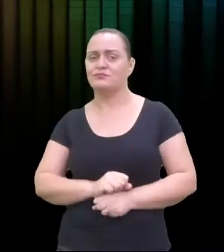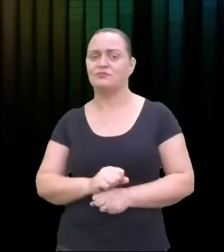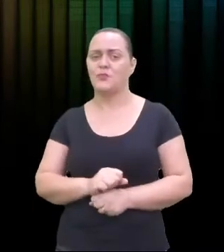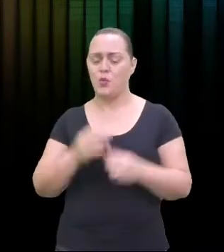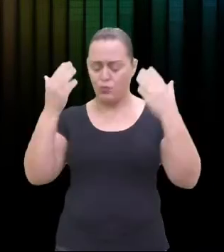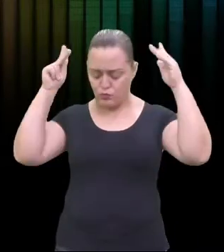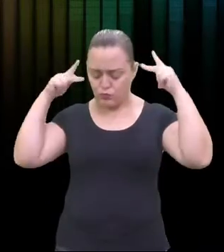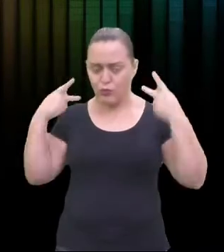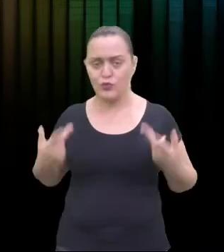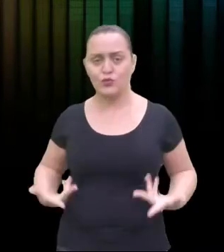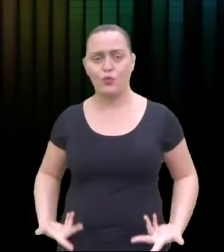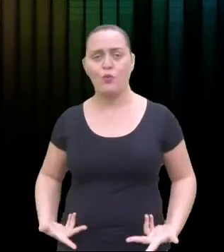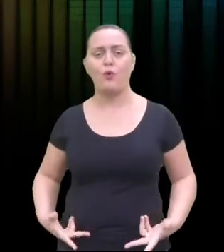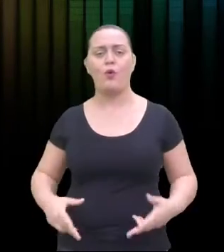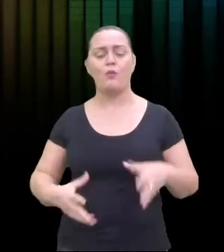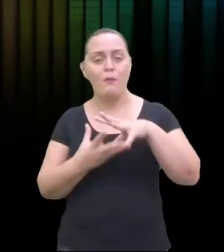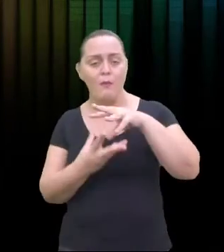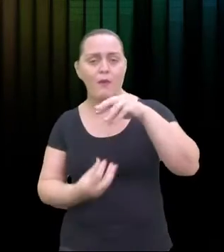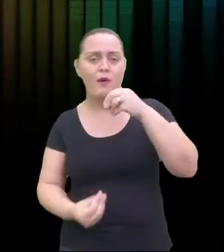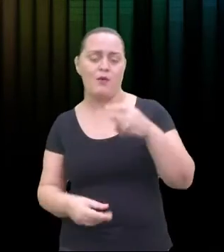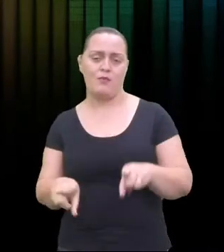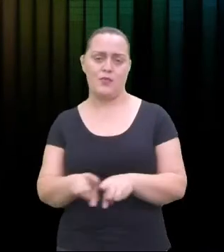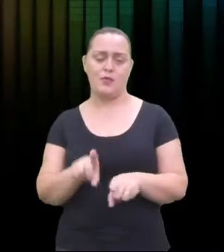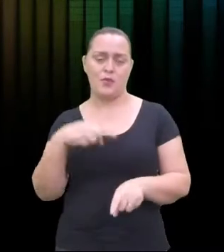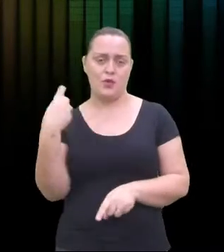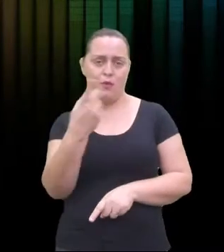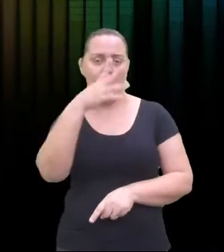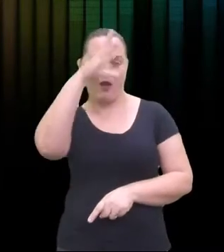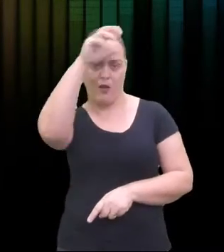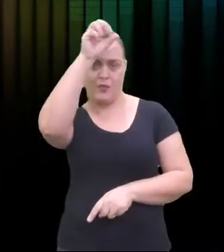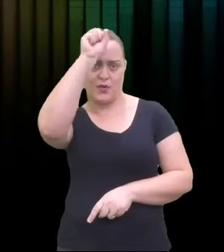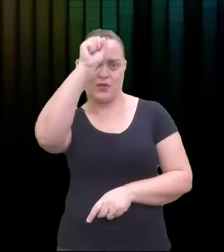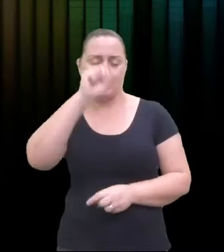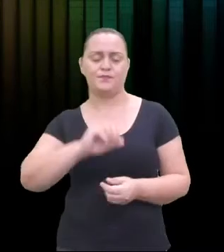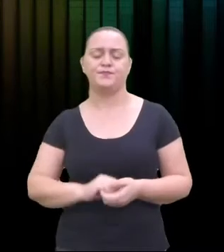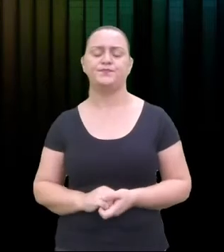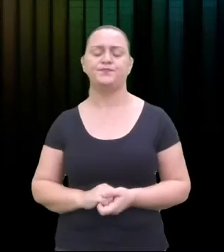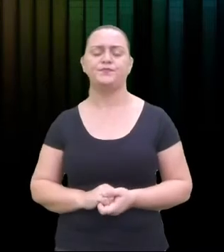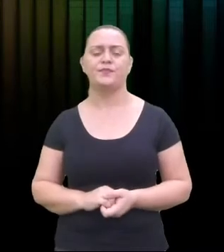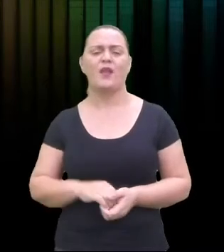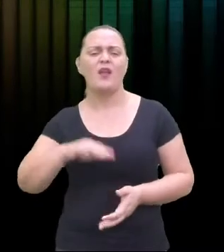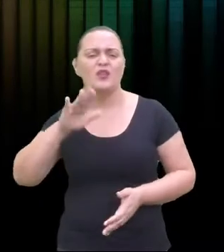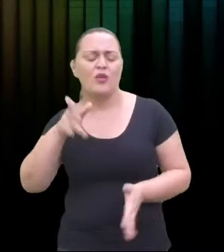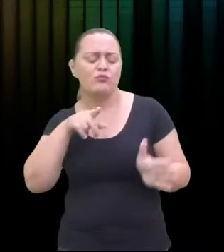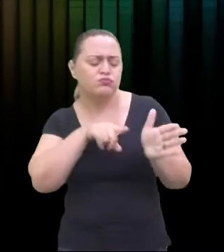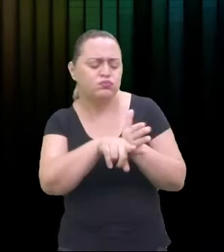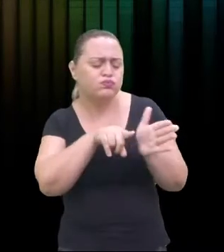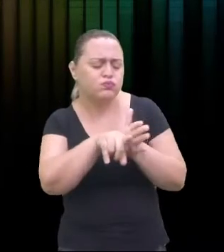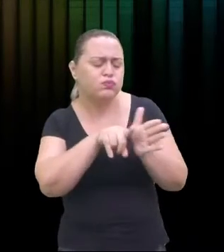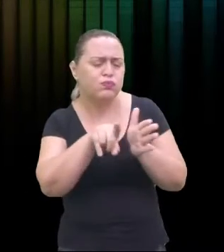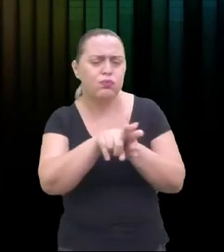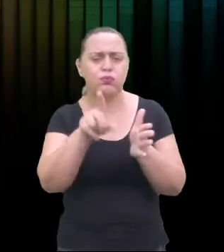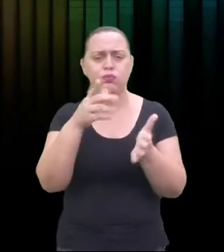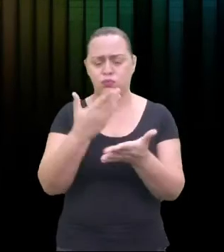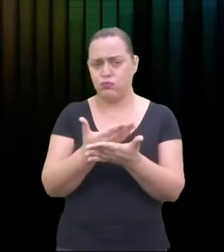nossa alma. Vamos aprender juntos. Os estudos revelam que ao ouvir uma música,